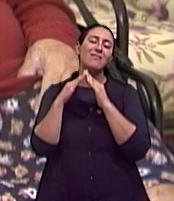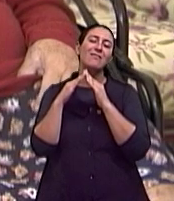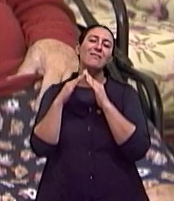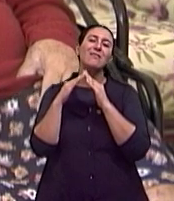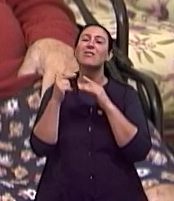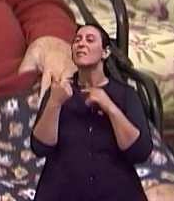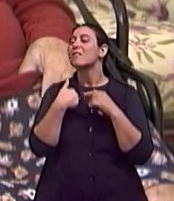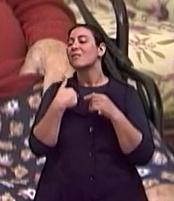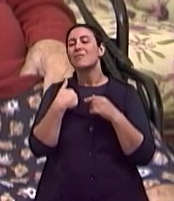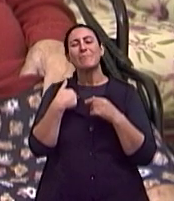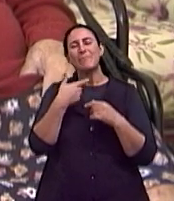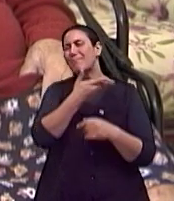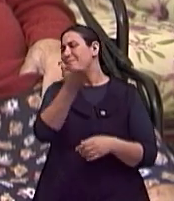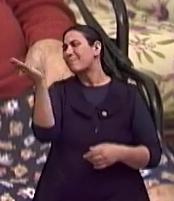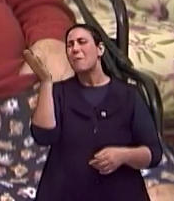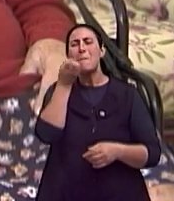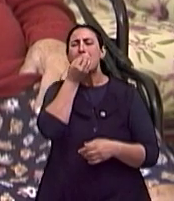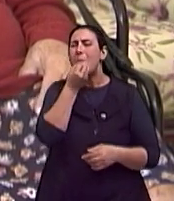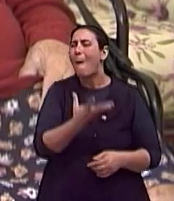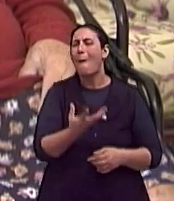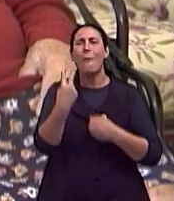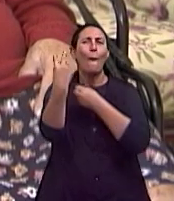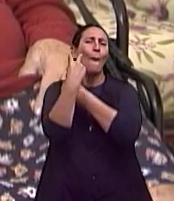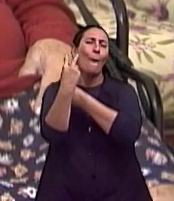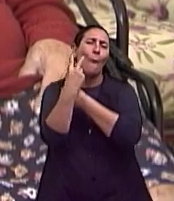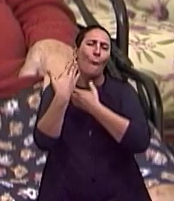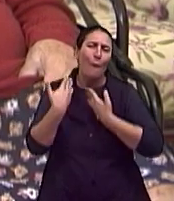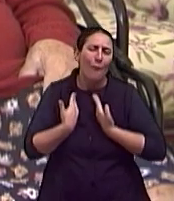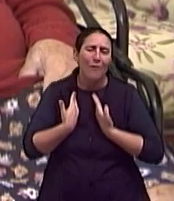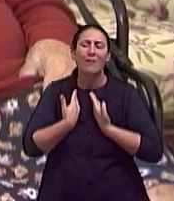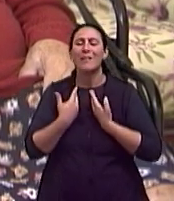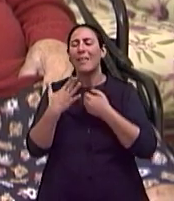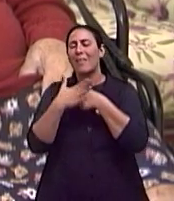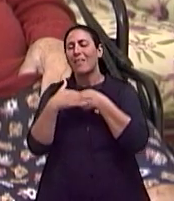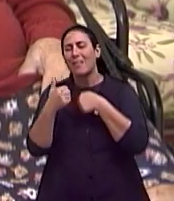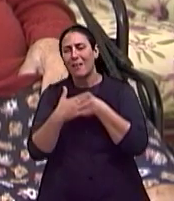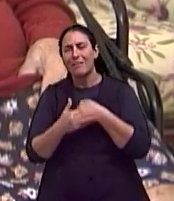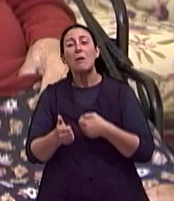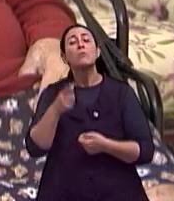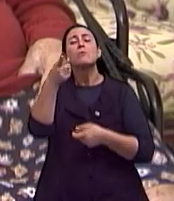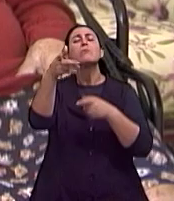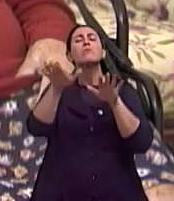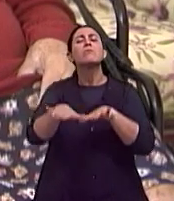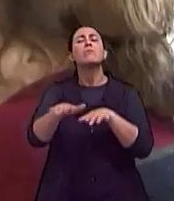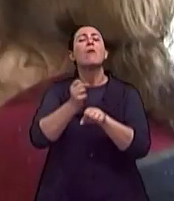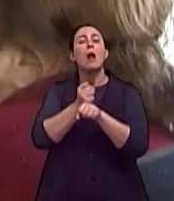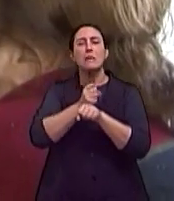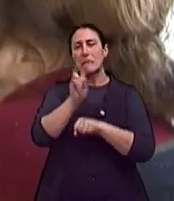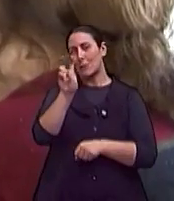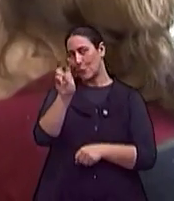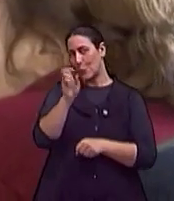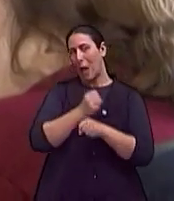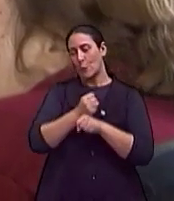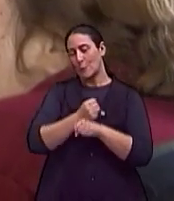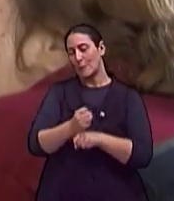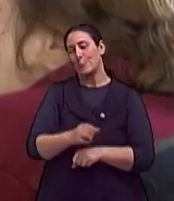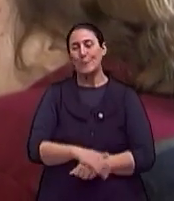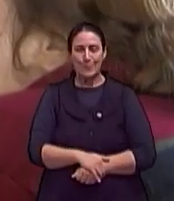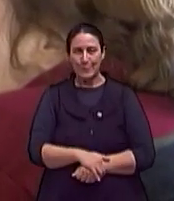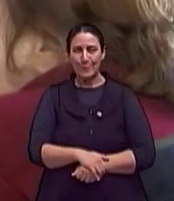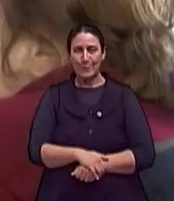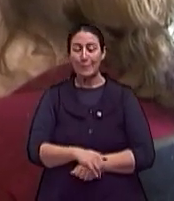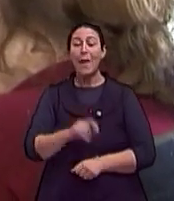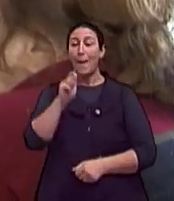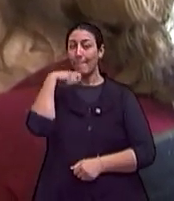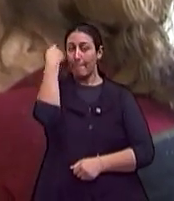Sou muito boa, as meninas muito queridas. Há quanto tempo você há até? Há cinco anos. A maquiagem é